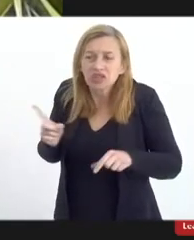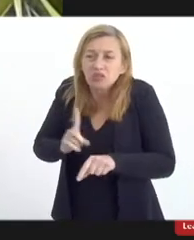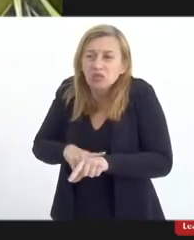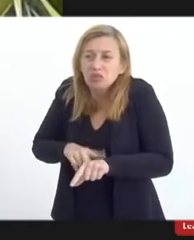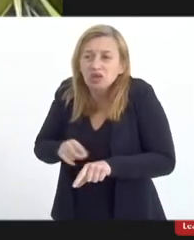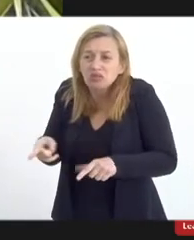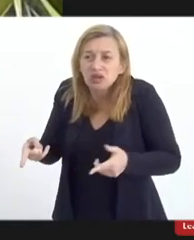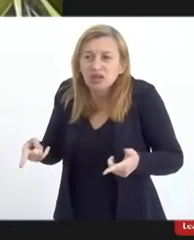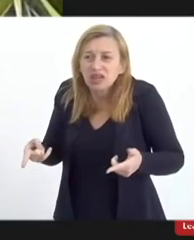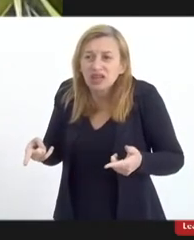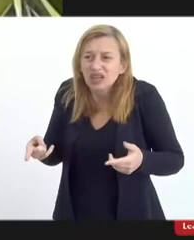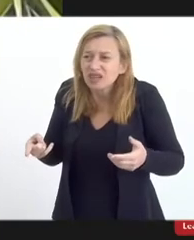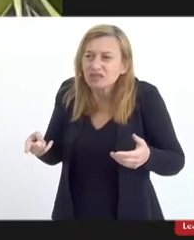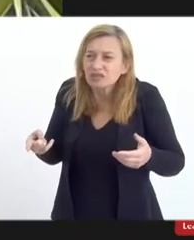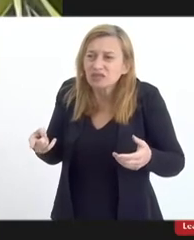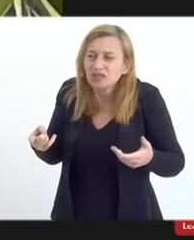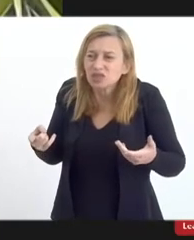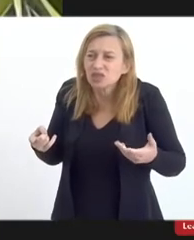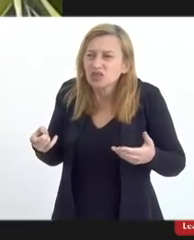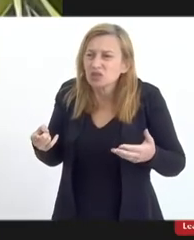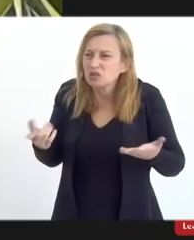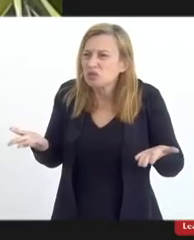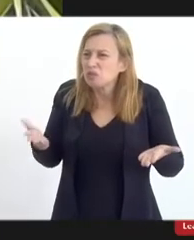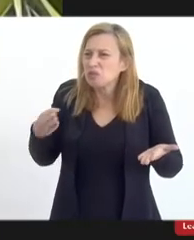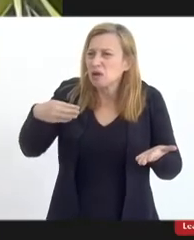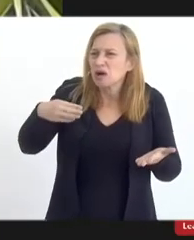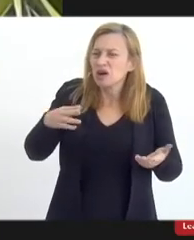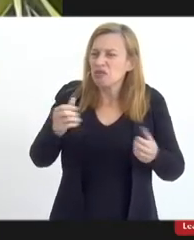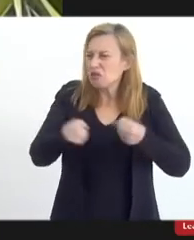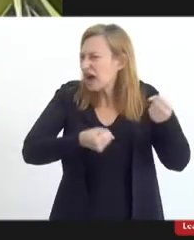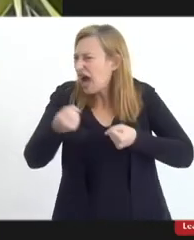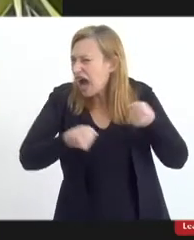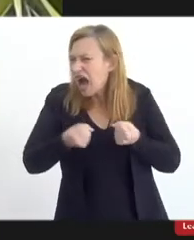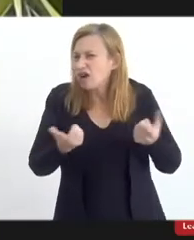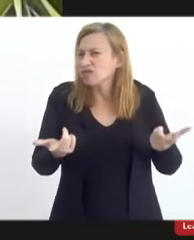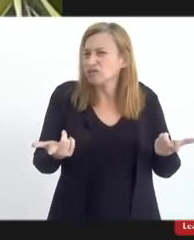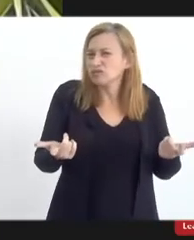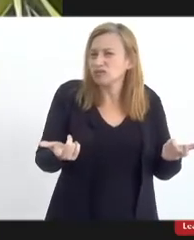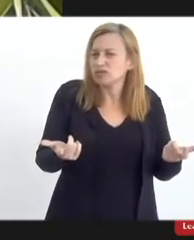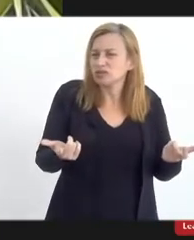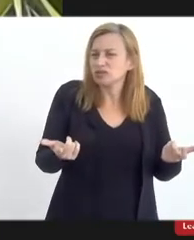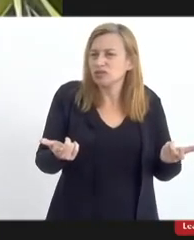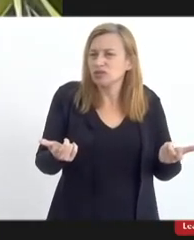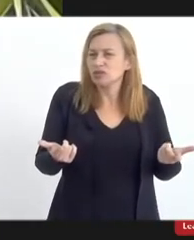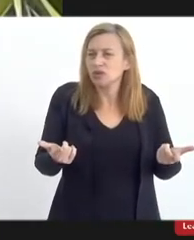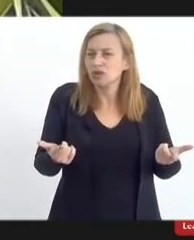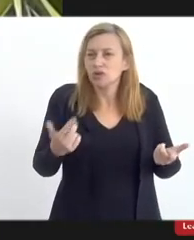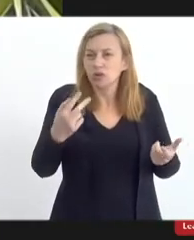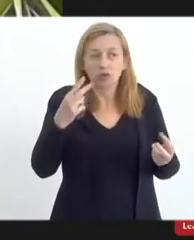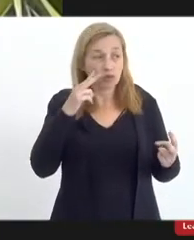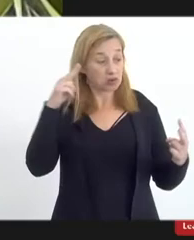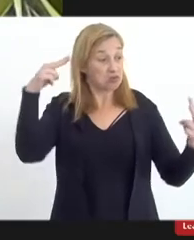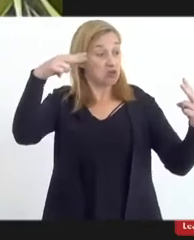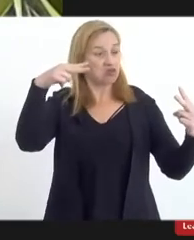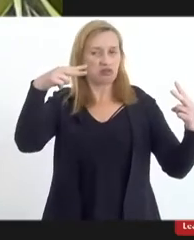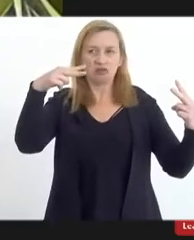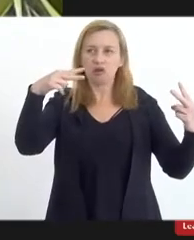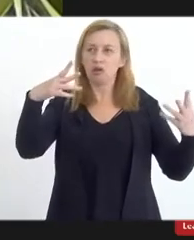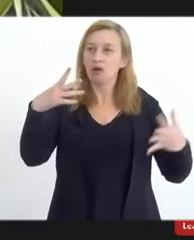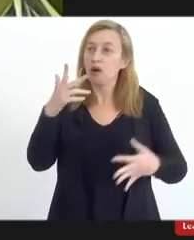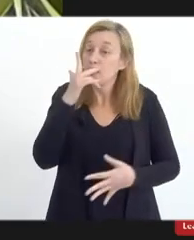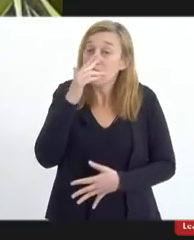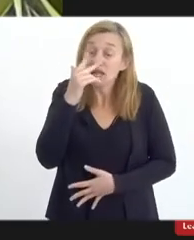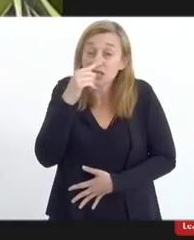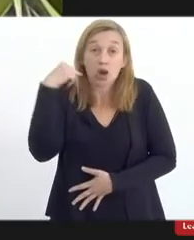agitação toda, com máquinas, com carros, quando ele me avistou, aparecia até uma coisa de